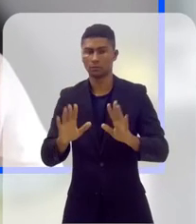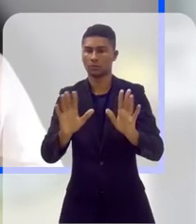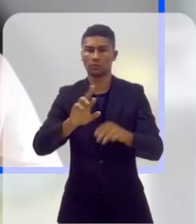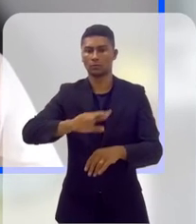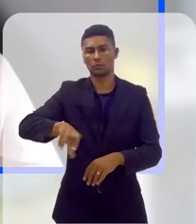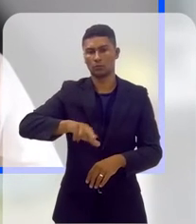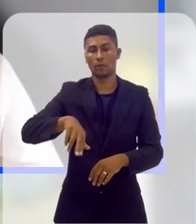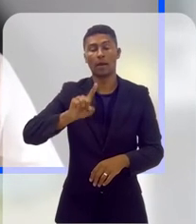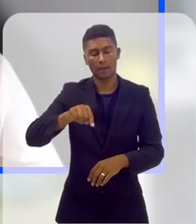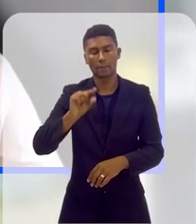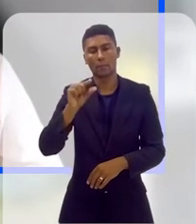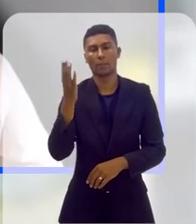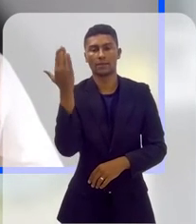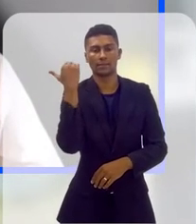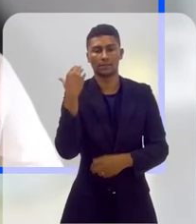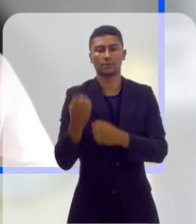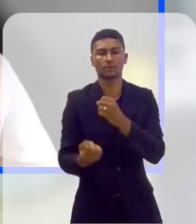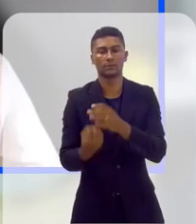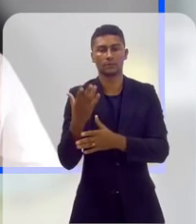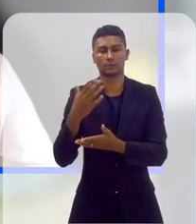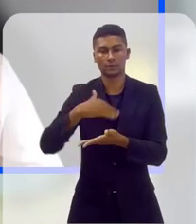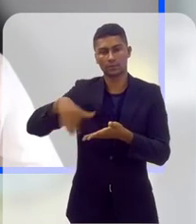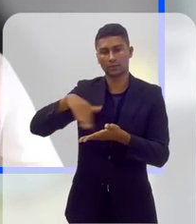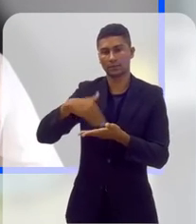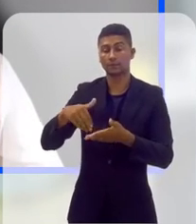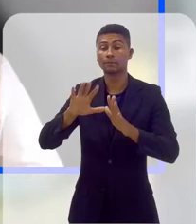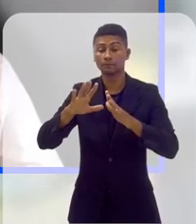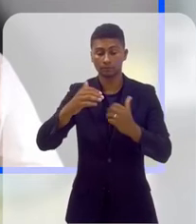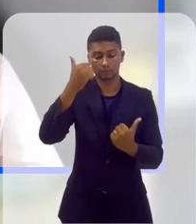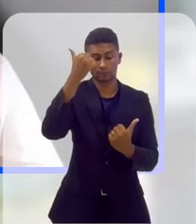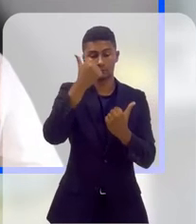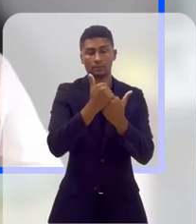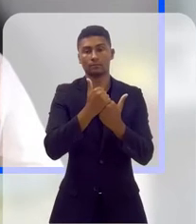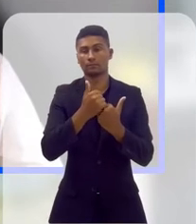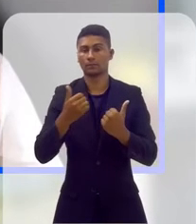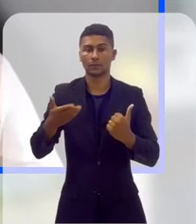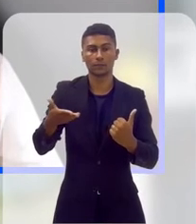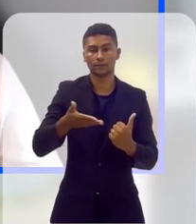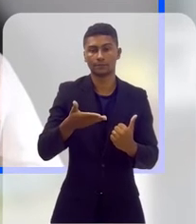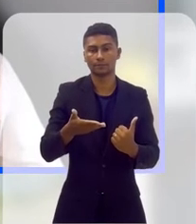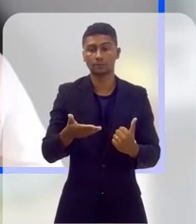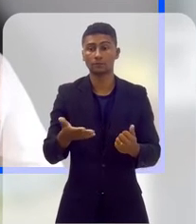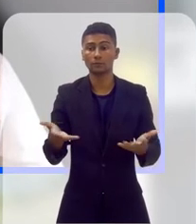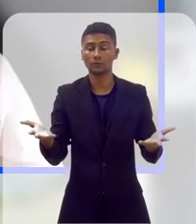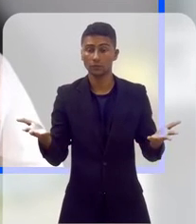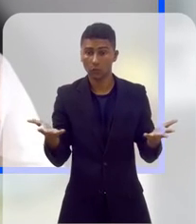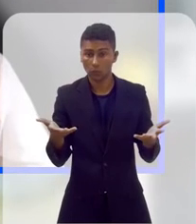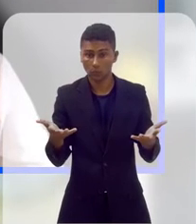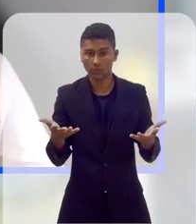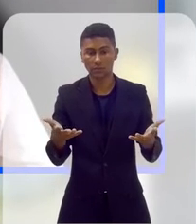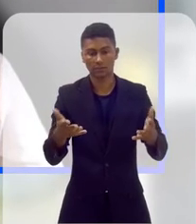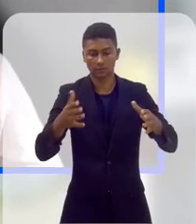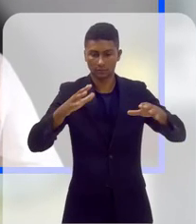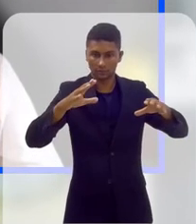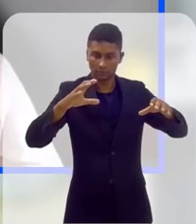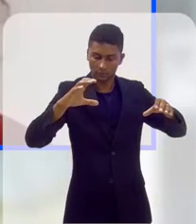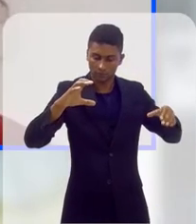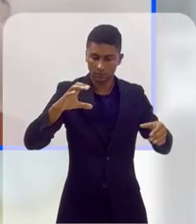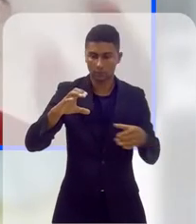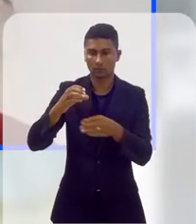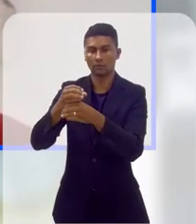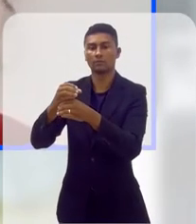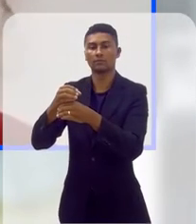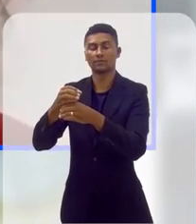Humanos, ela já existe desde 2013. Ela é uma demanda especificamente do movimento LGBTI organizado, onde